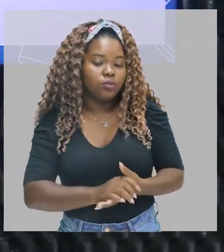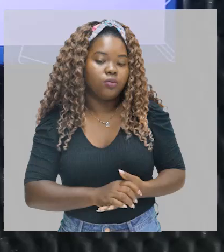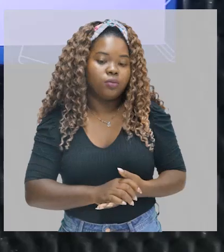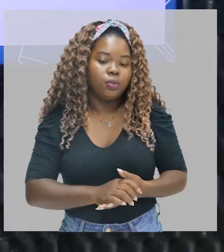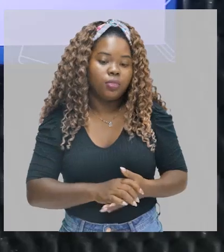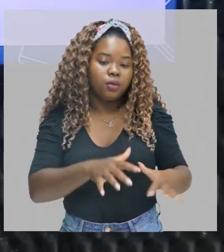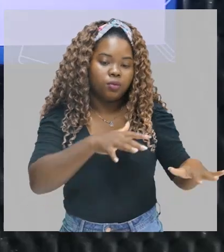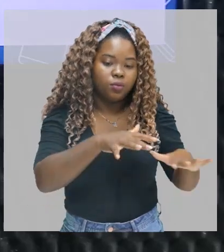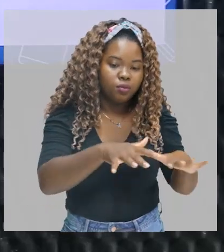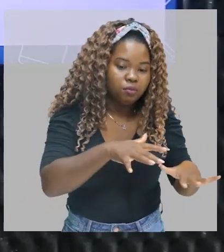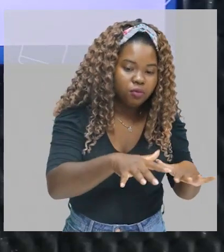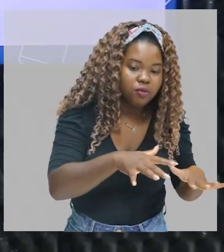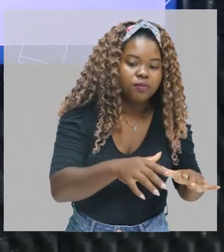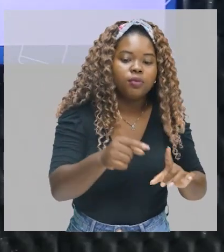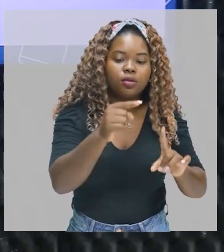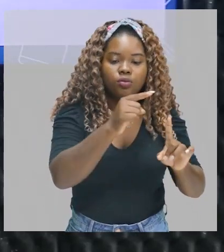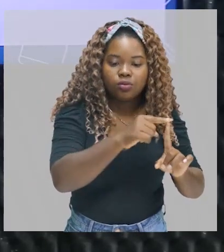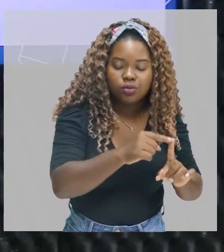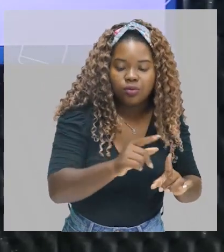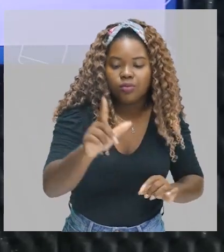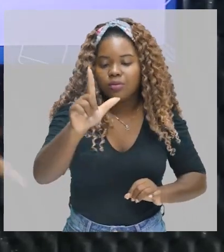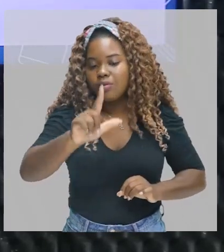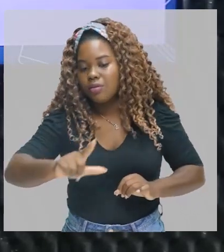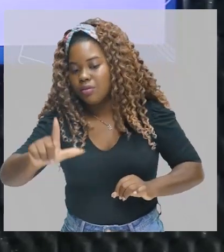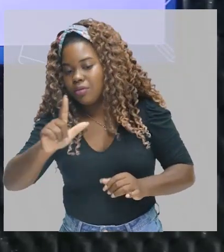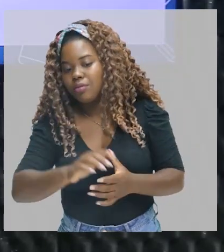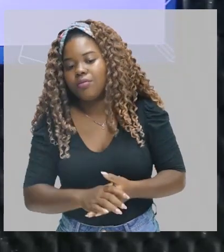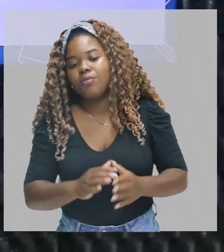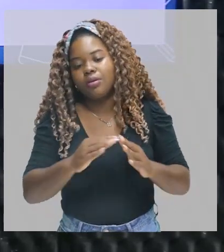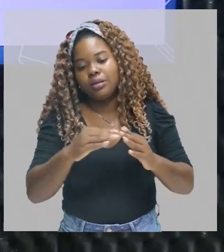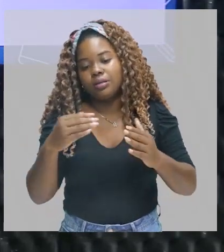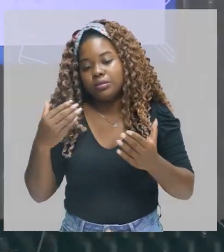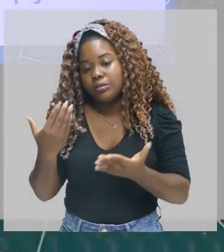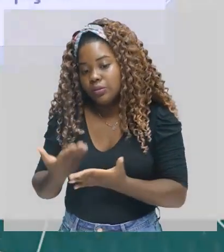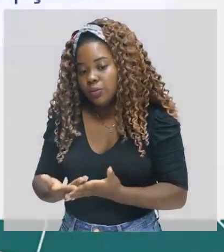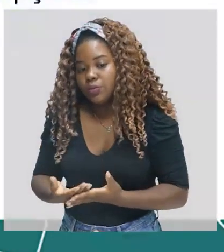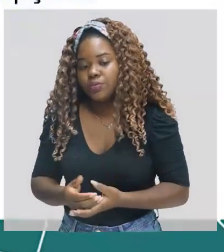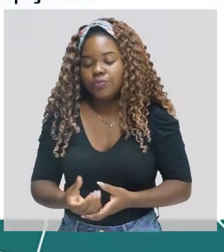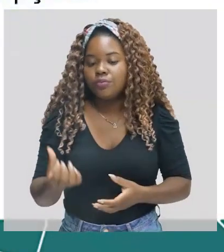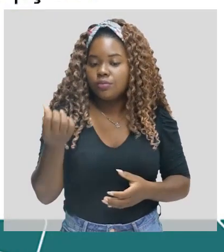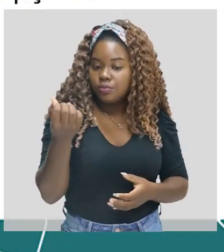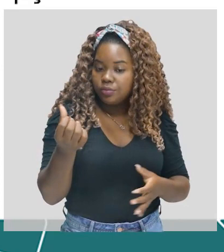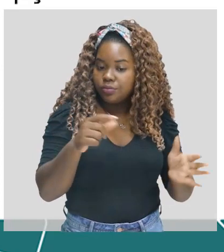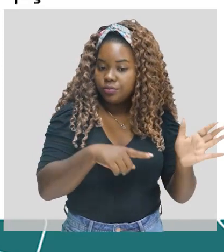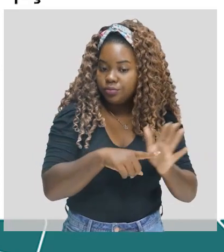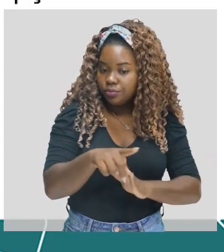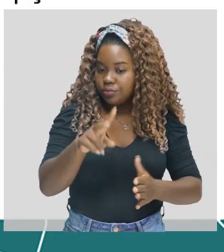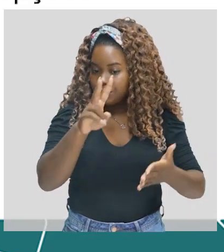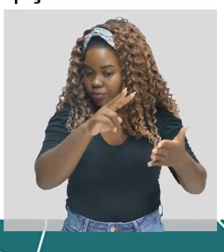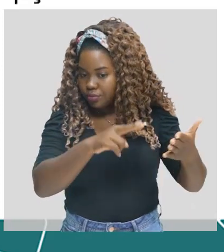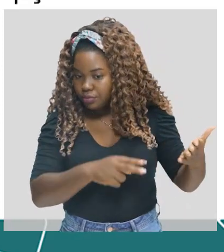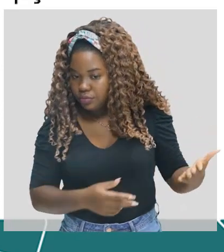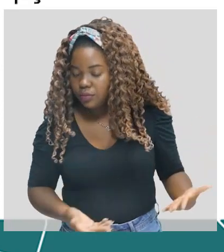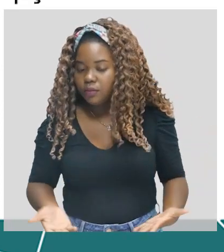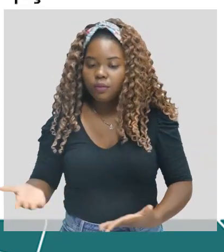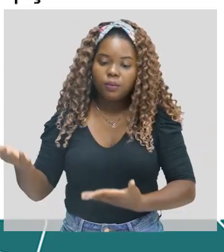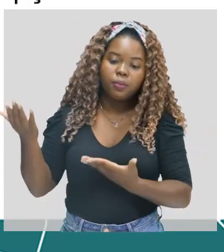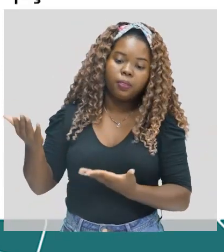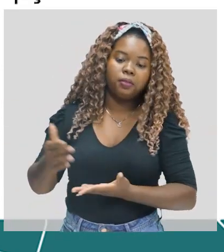literário, estilo literário. A escola literária. Bom? Mais uma questão.